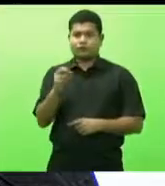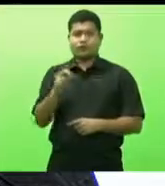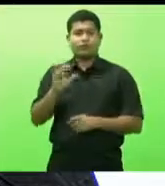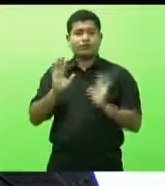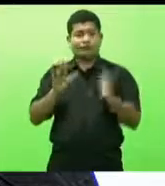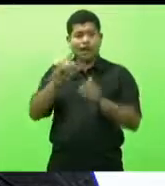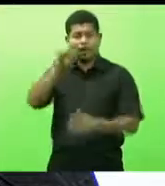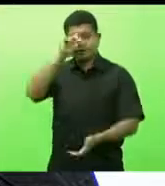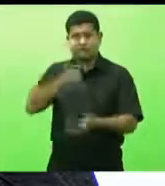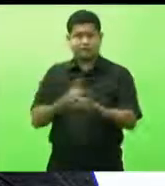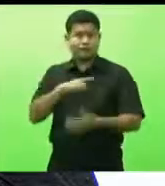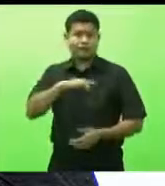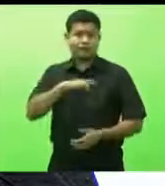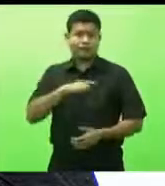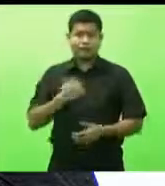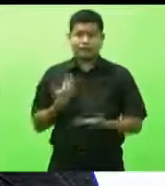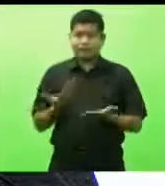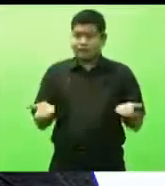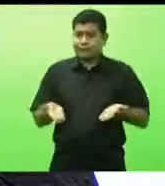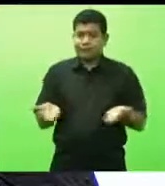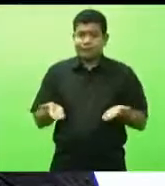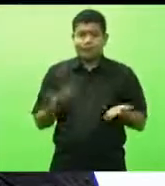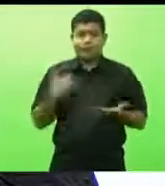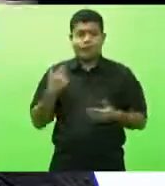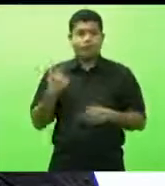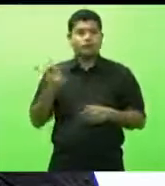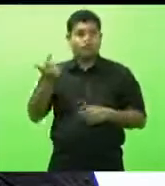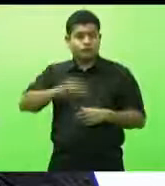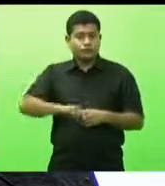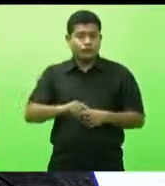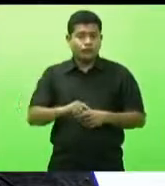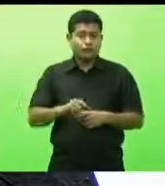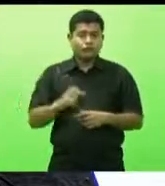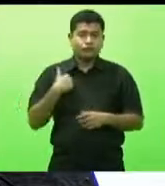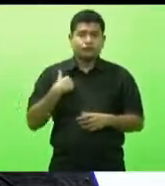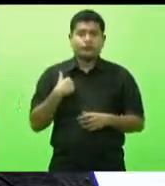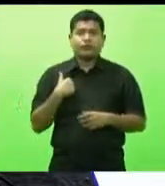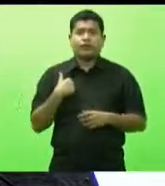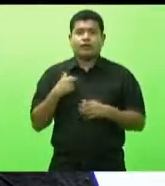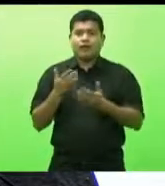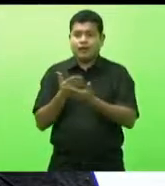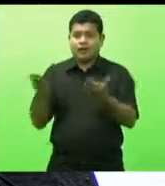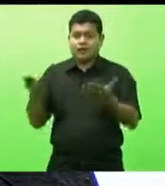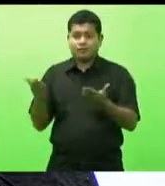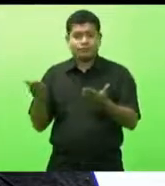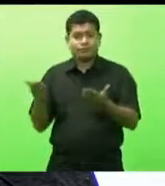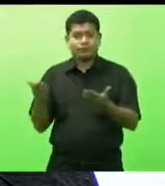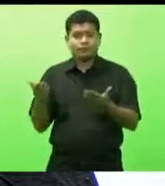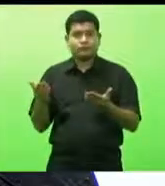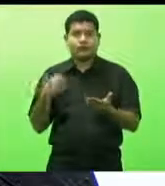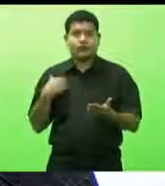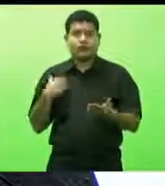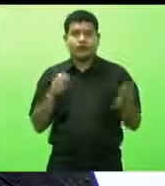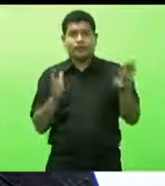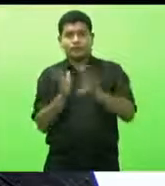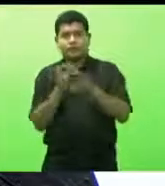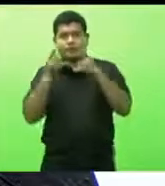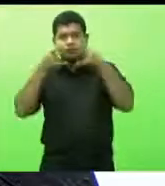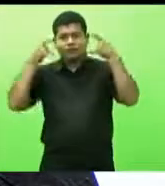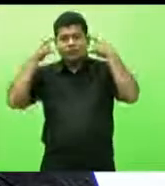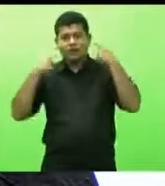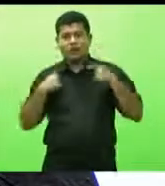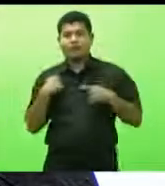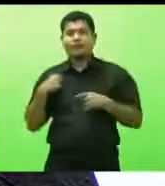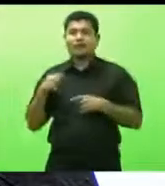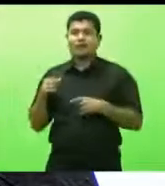e fazer com que as crianças que já estão na sala de aula, no centro de educação infantil, com a máscara, eles chegam com a máscara e quando o pai vai